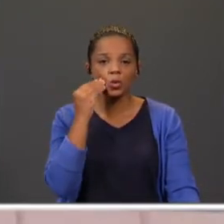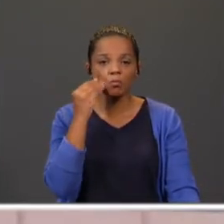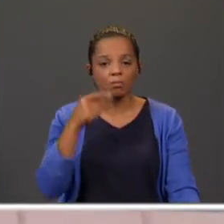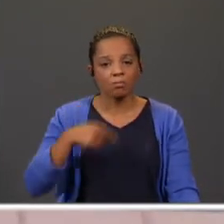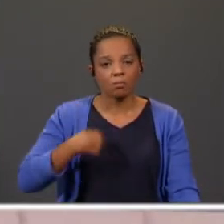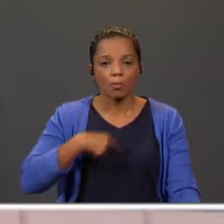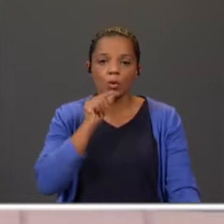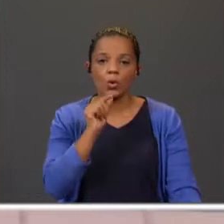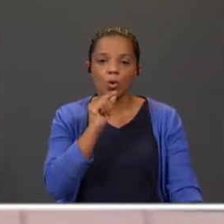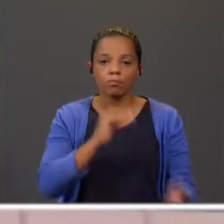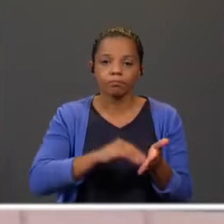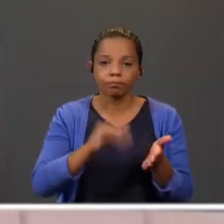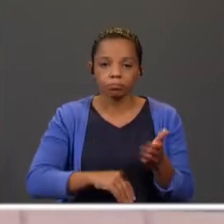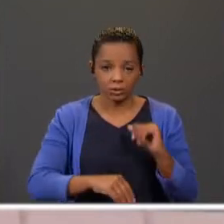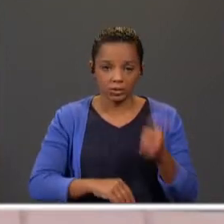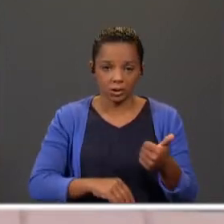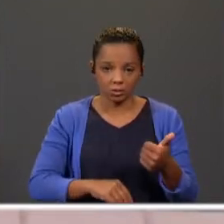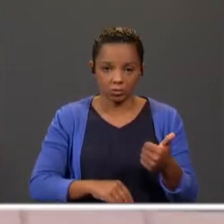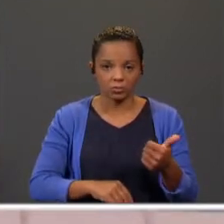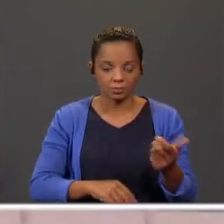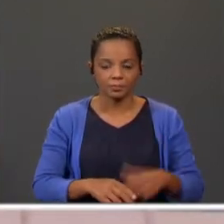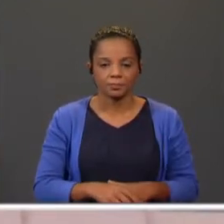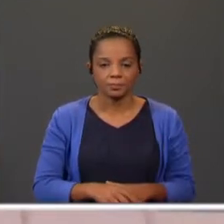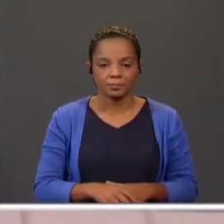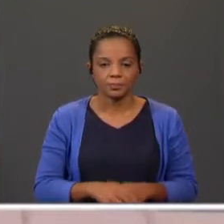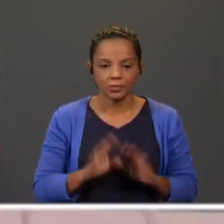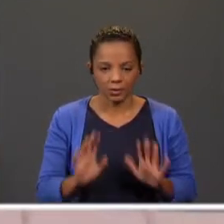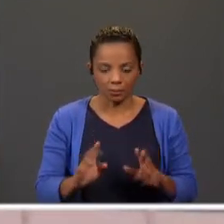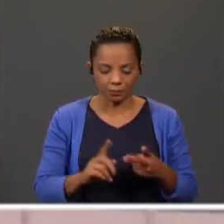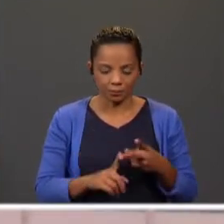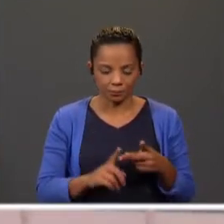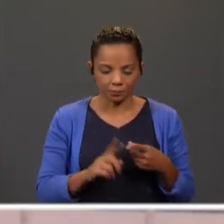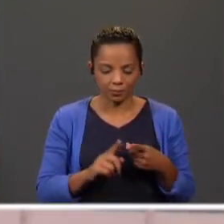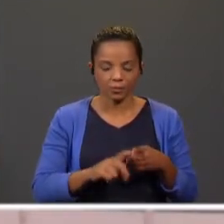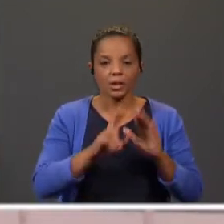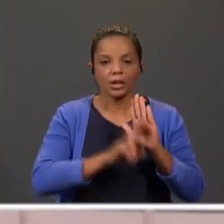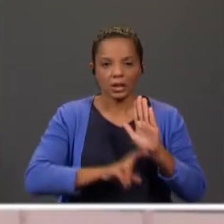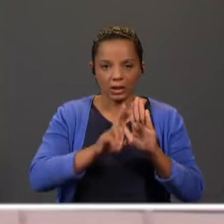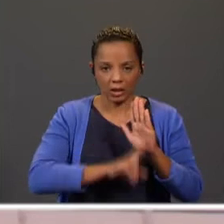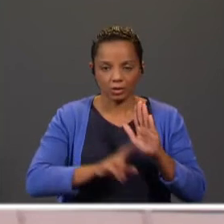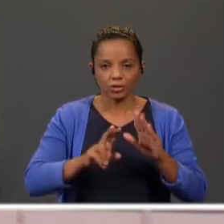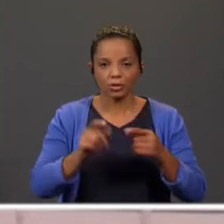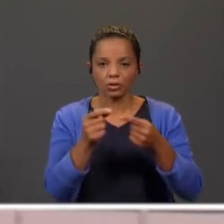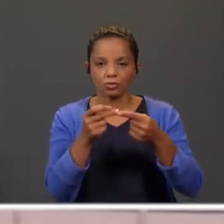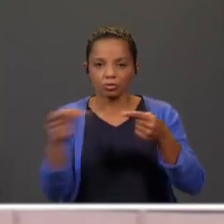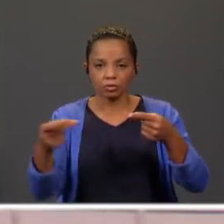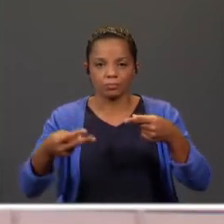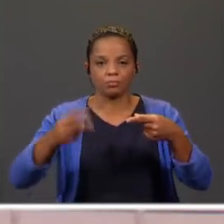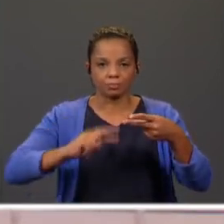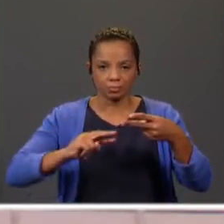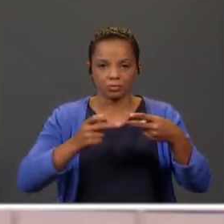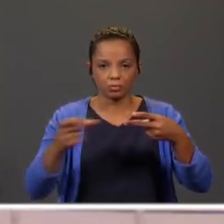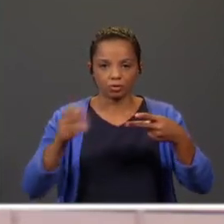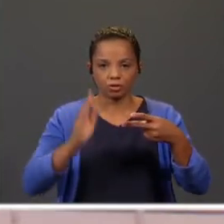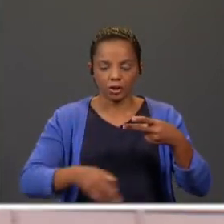seu nome. Correto? Então, já recordámos regras de translineação e já recordámos